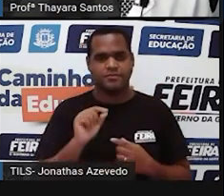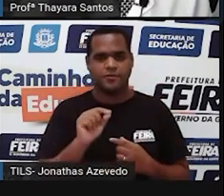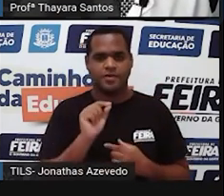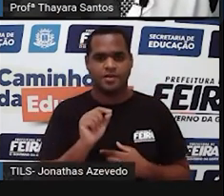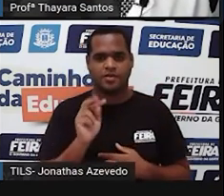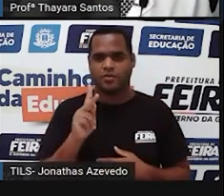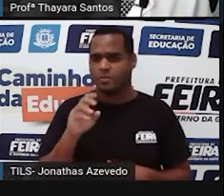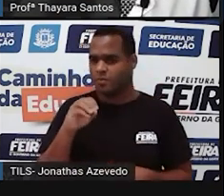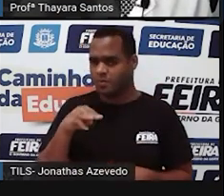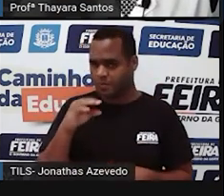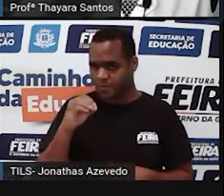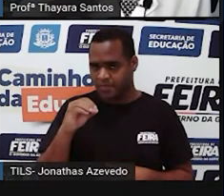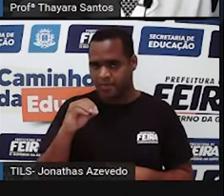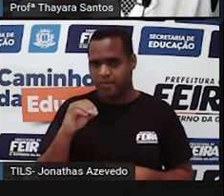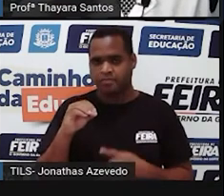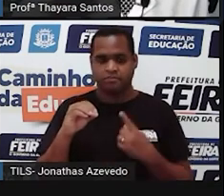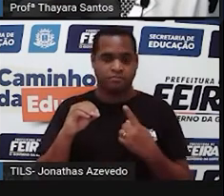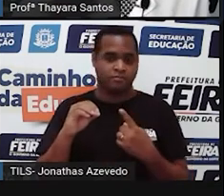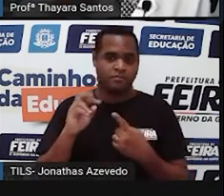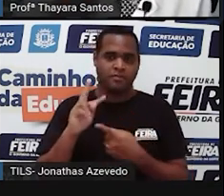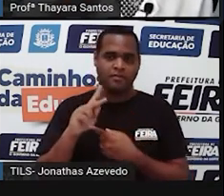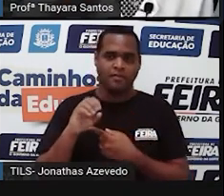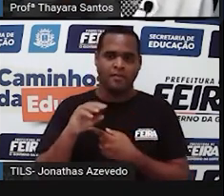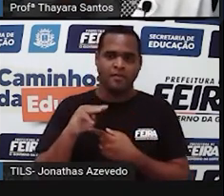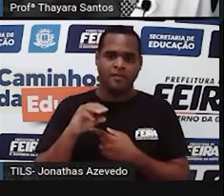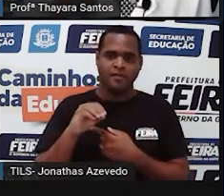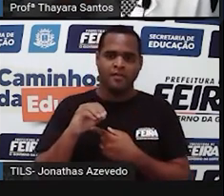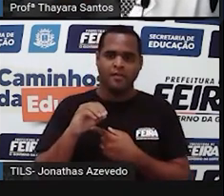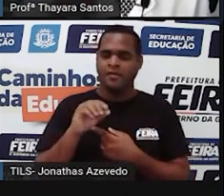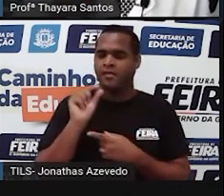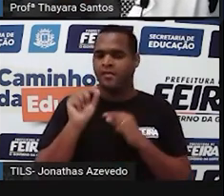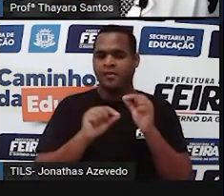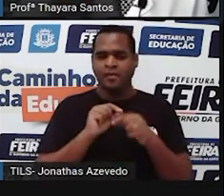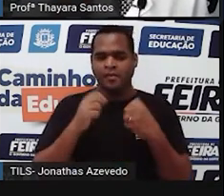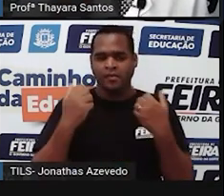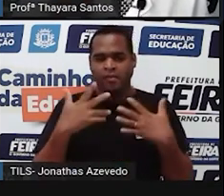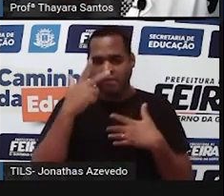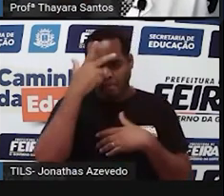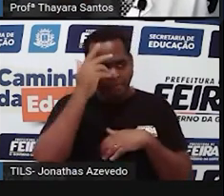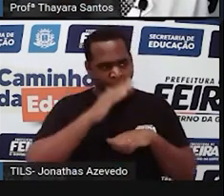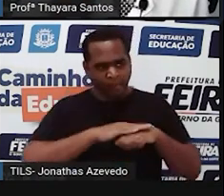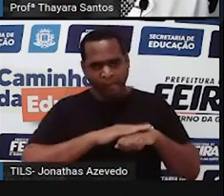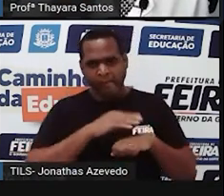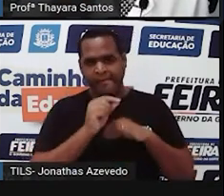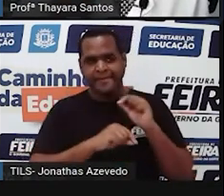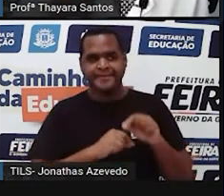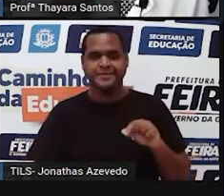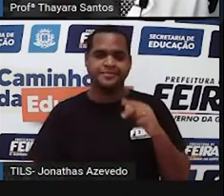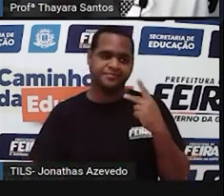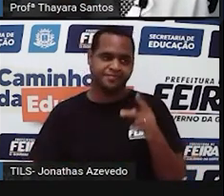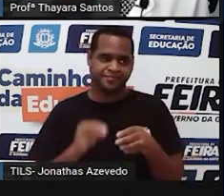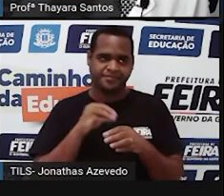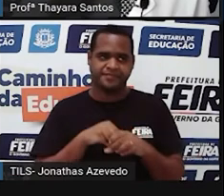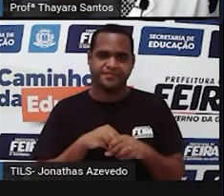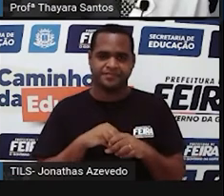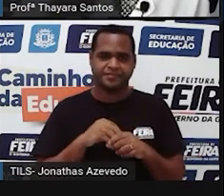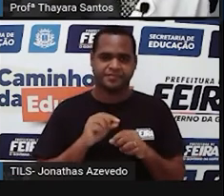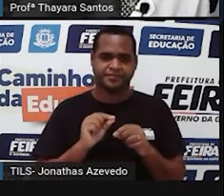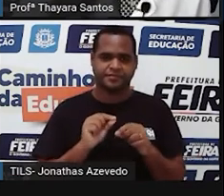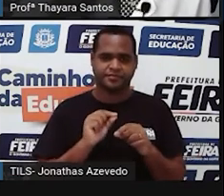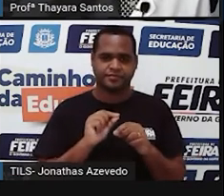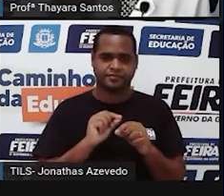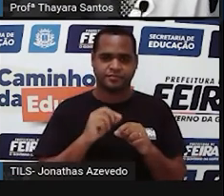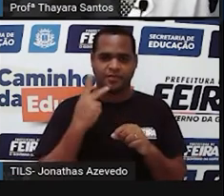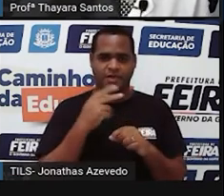um... Para essa característica aqui que a gente não sabe qual é, a pessoa herdou um alelo dominante de um dos pais